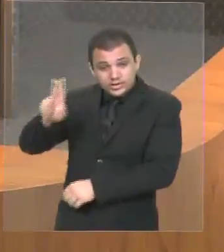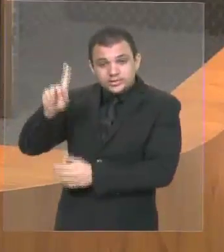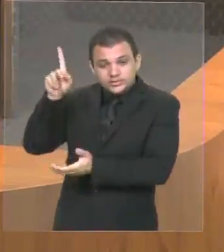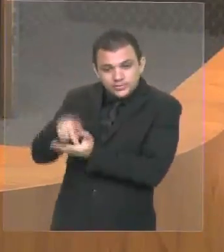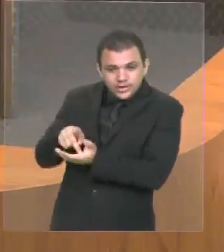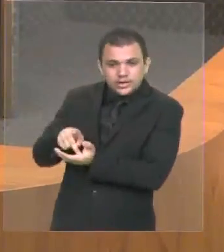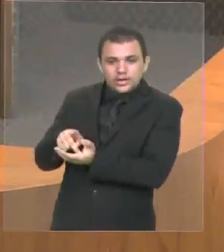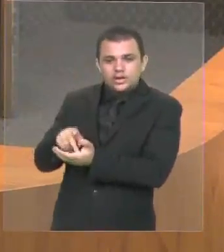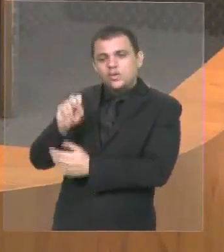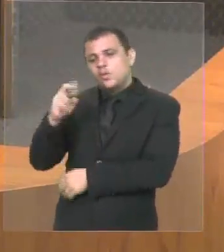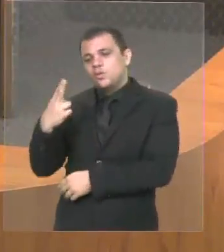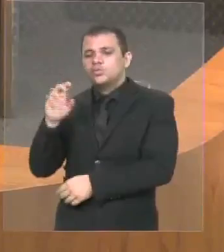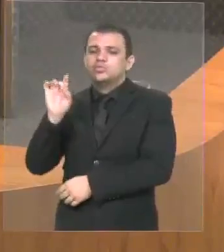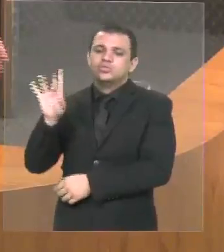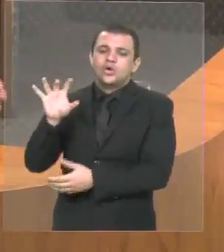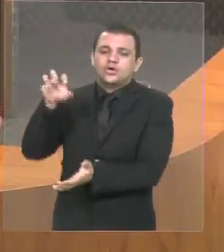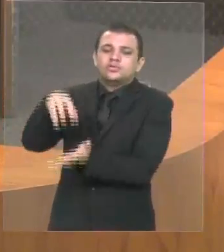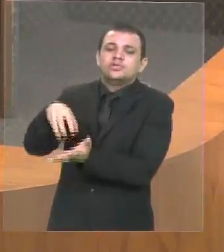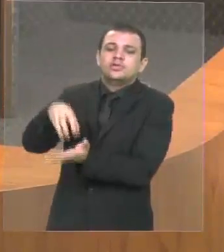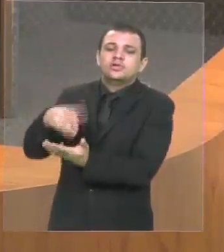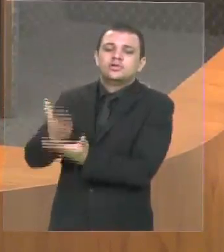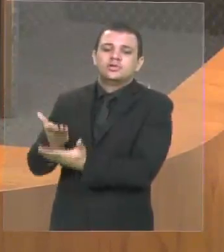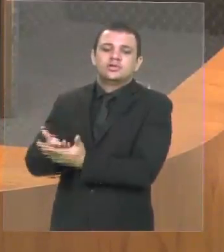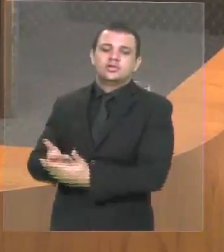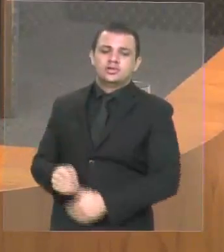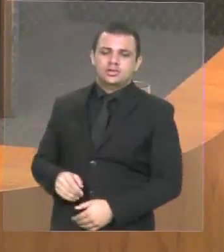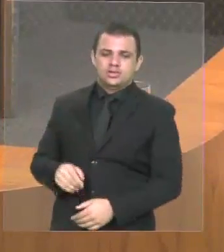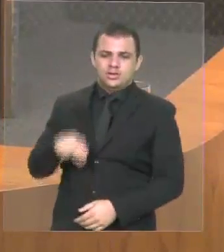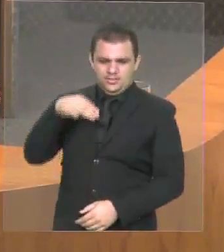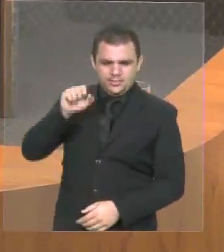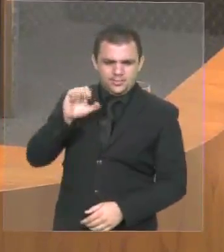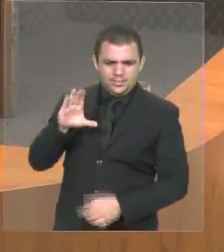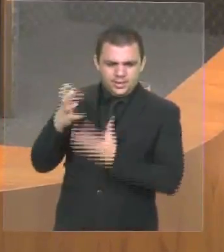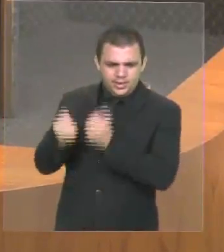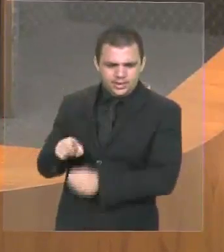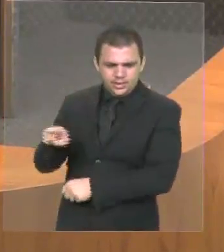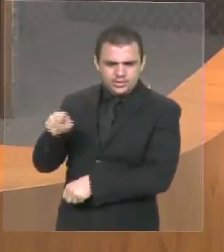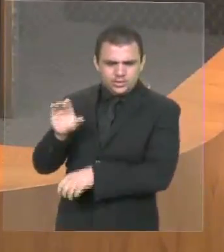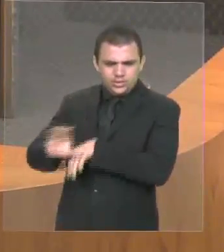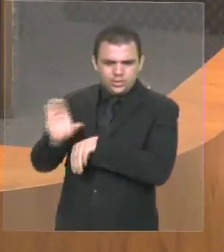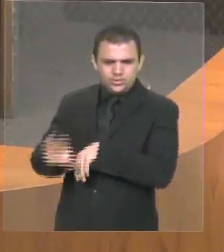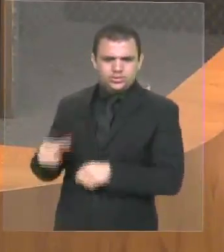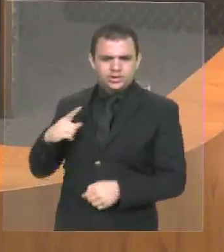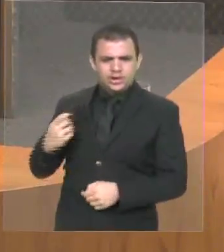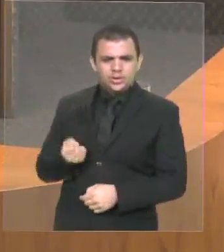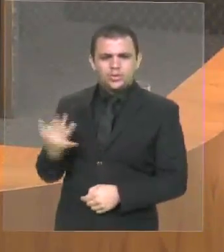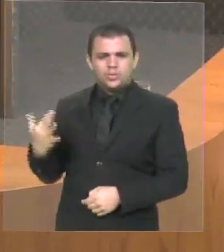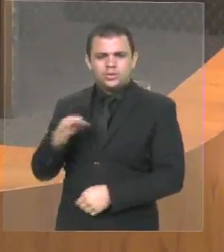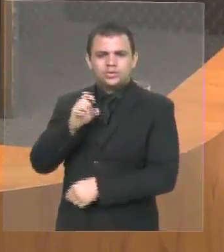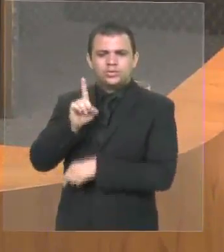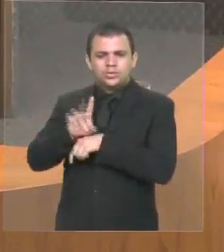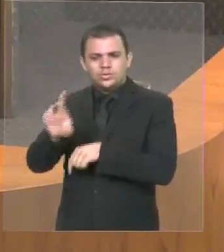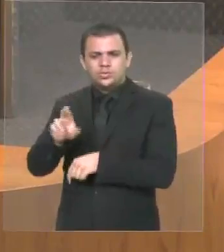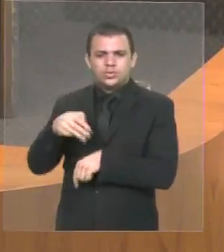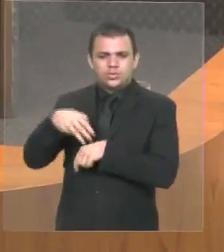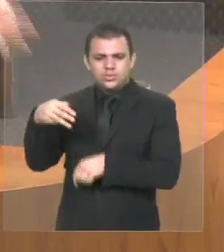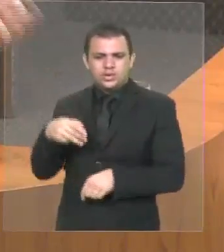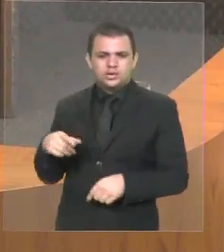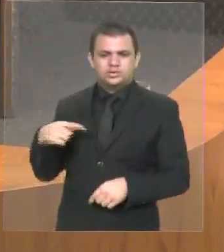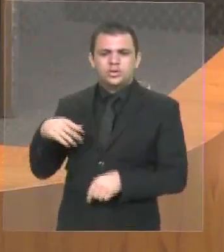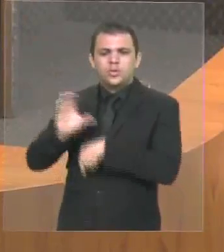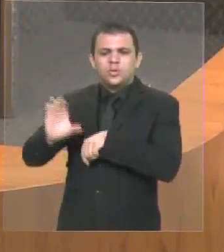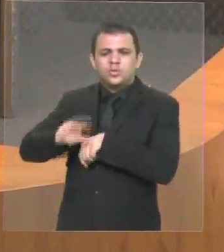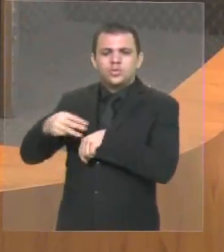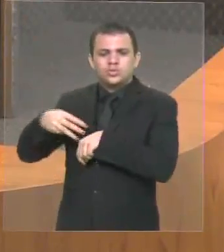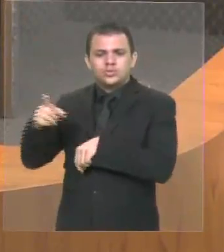cursos que vão ter lá, se são cursos que vão ser reconhecidos pelo MEC. Se tem lá o número de doutores, de mestres, de curso de mestrado, de doutorado, para ser